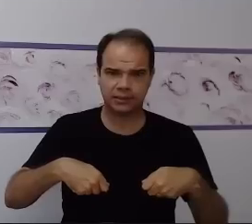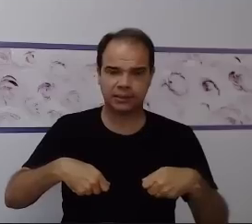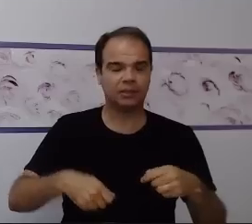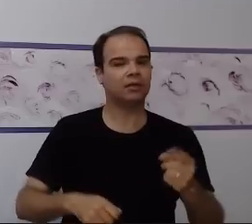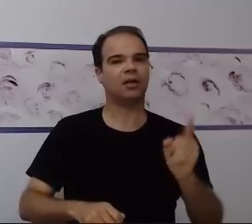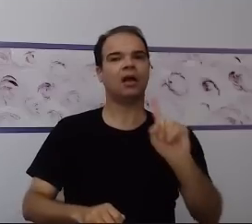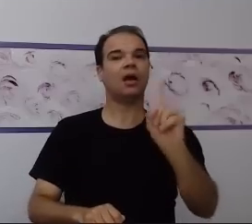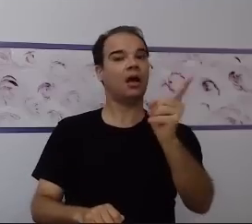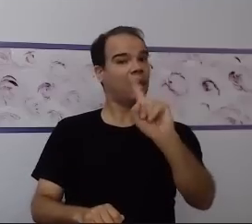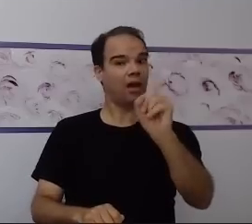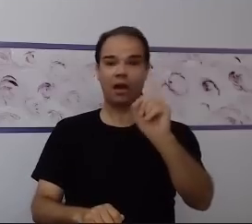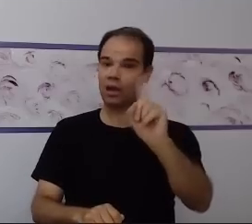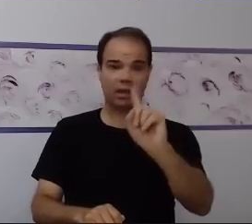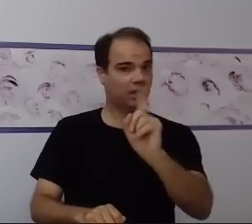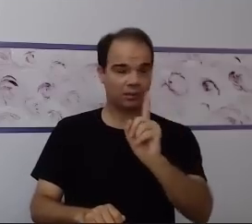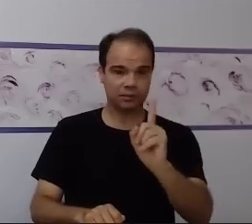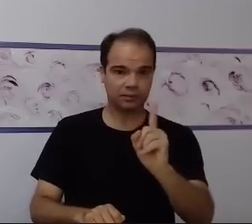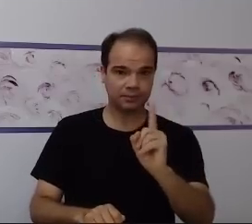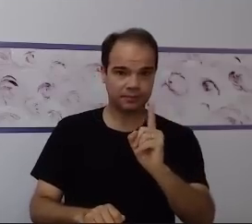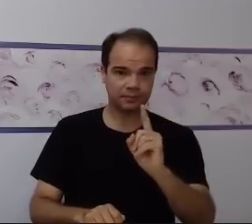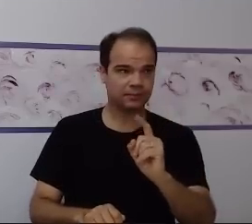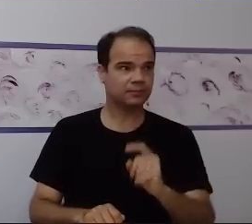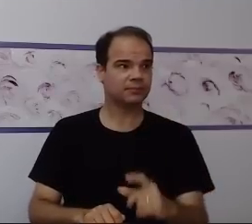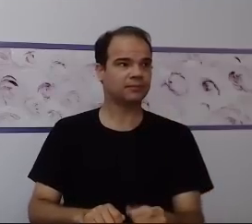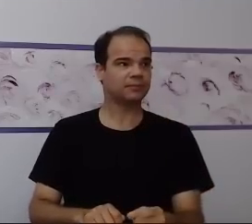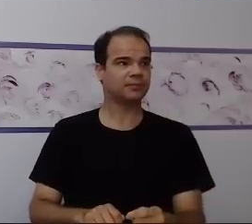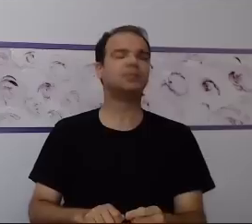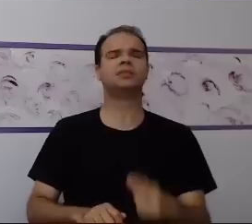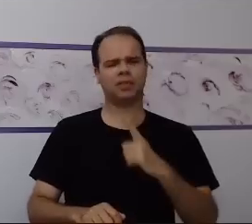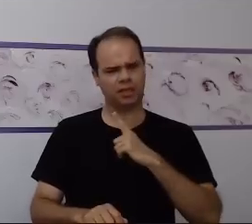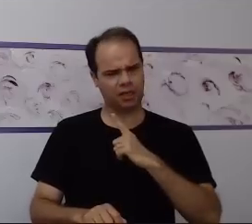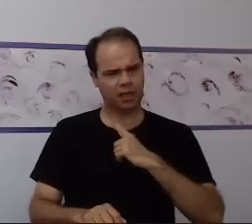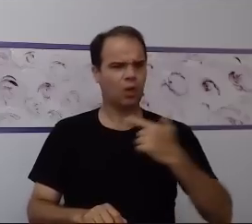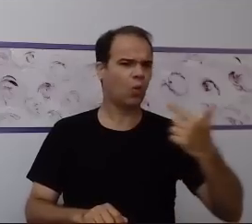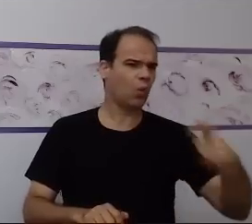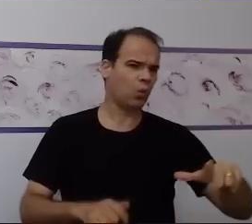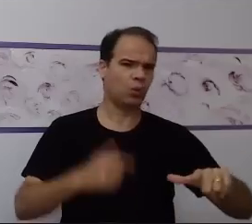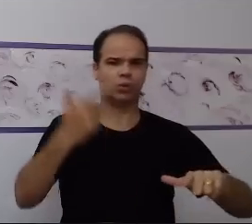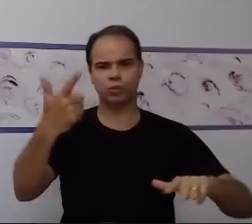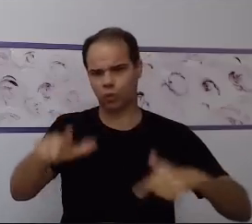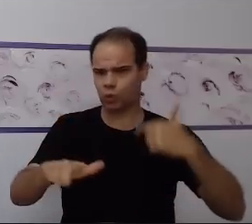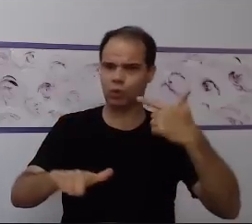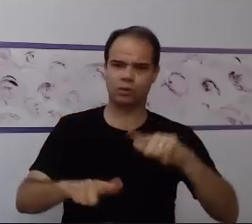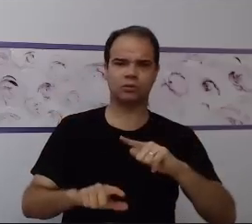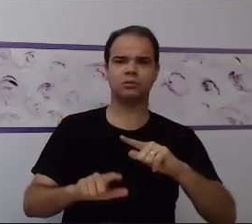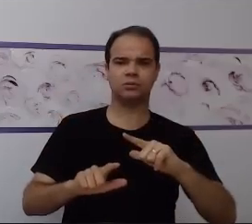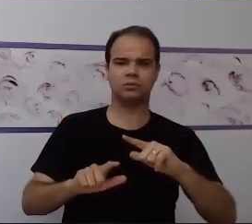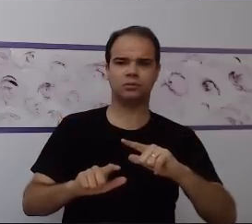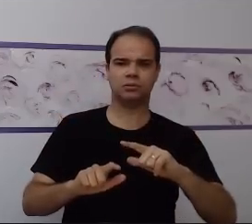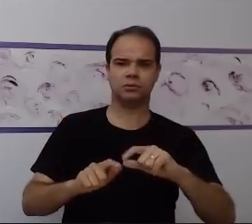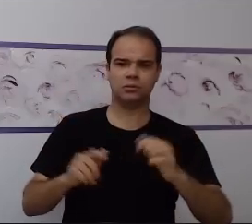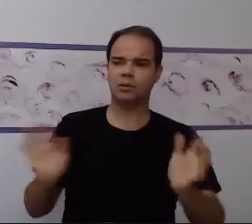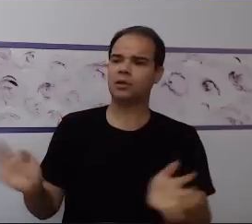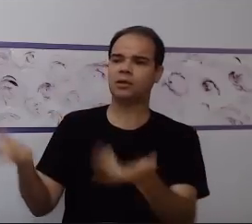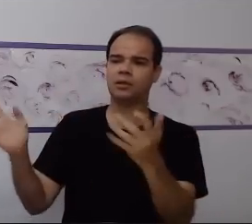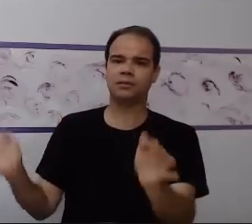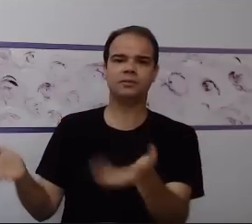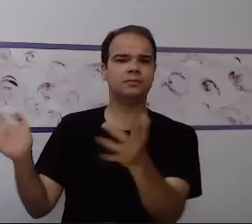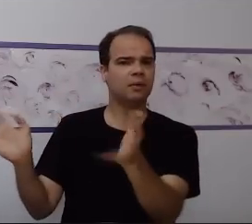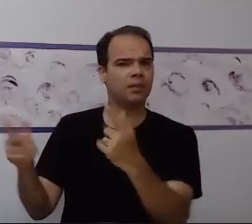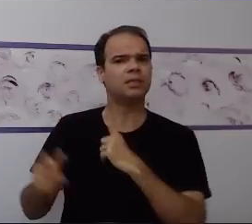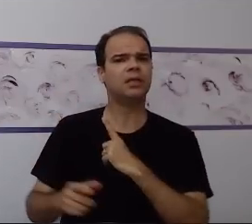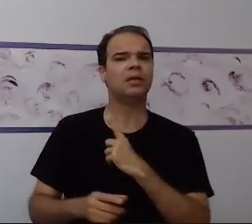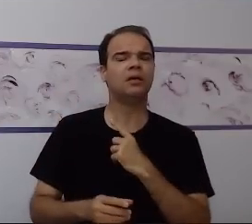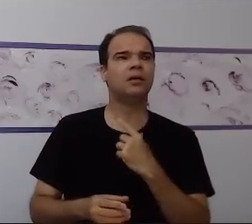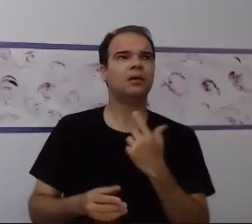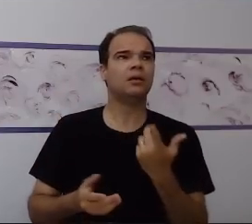Deus. também, não, não, nós também existem outros mecanismos de reforço. Como eu posso